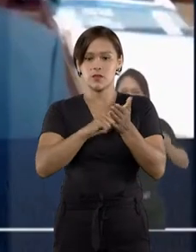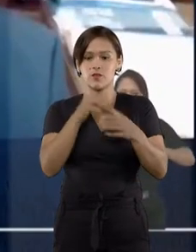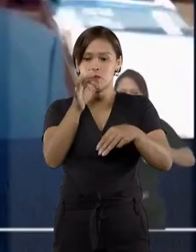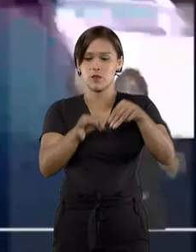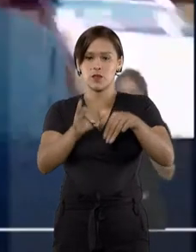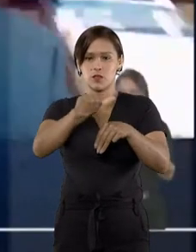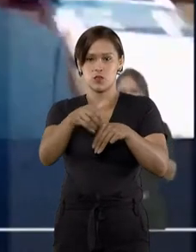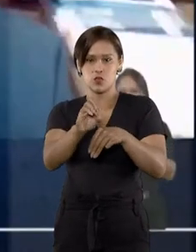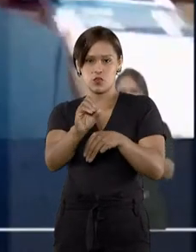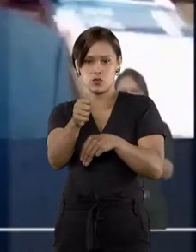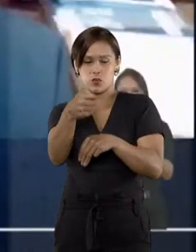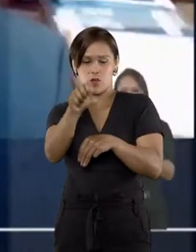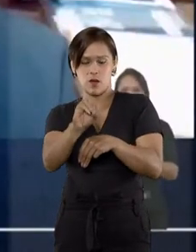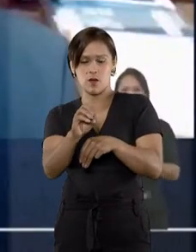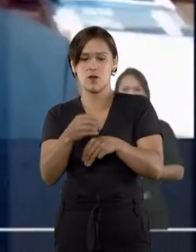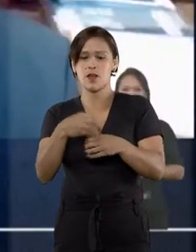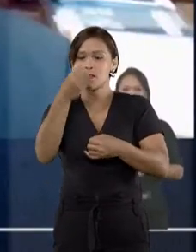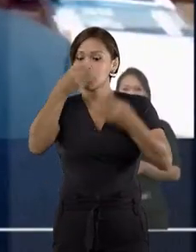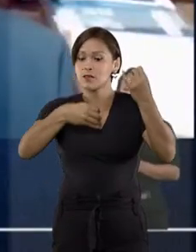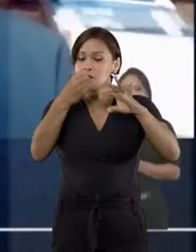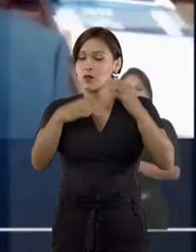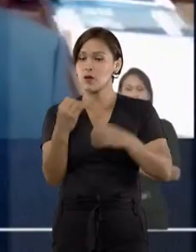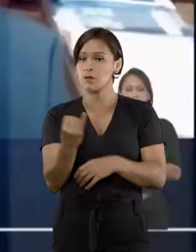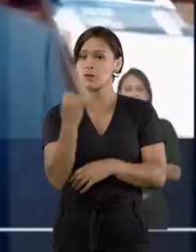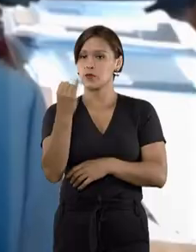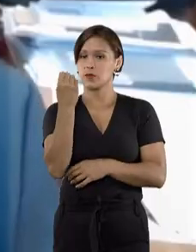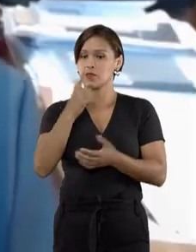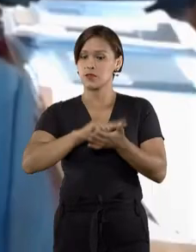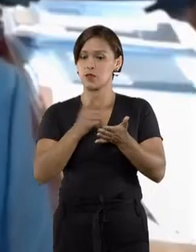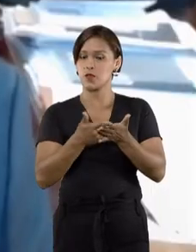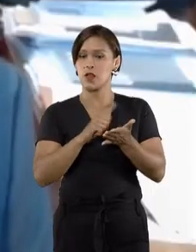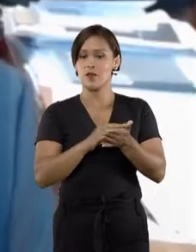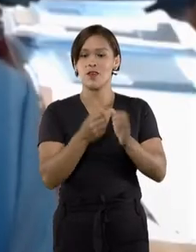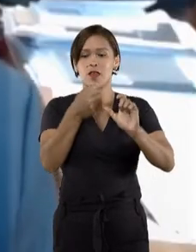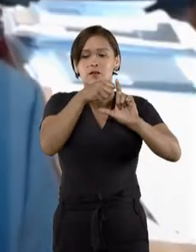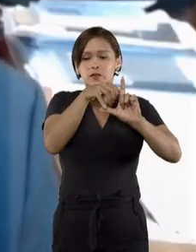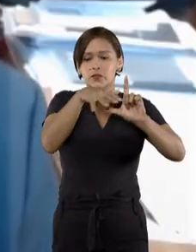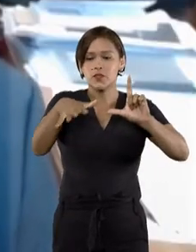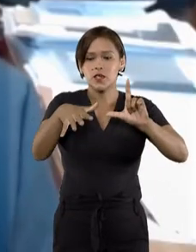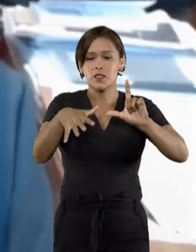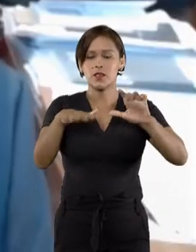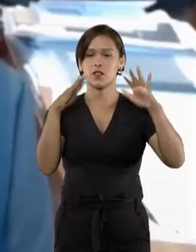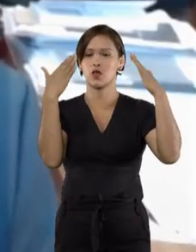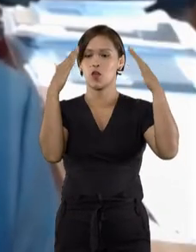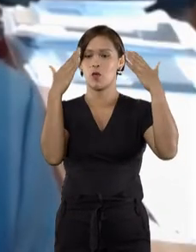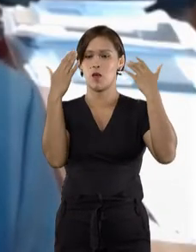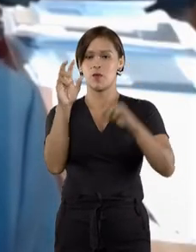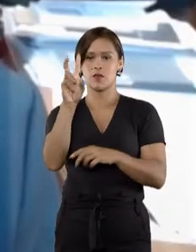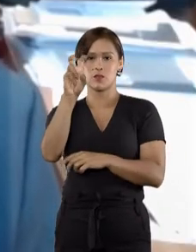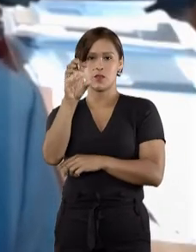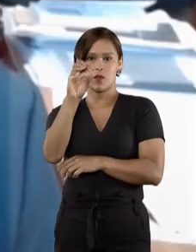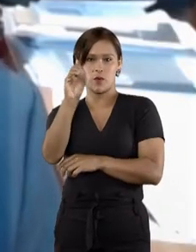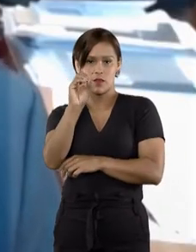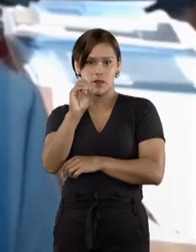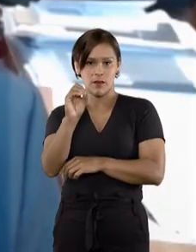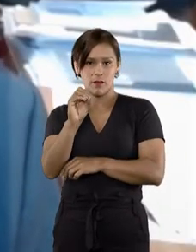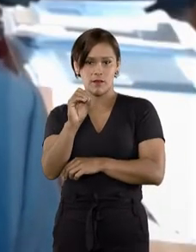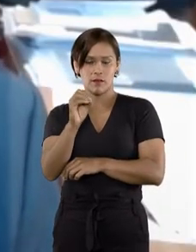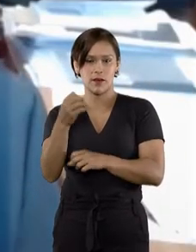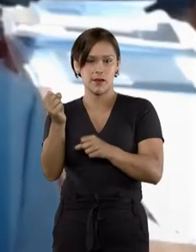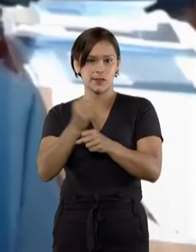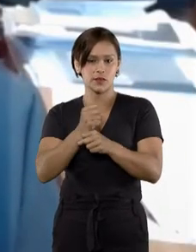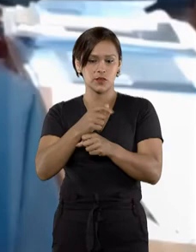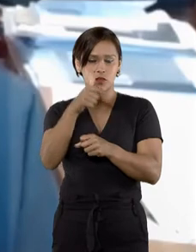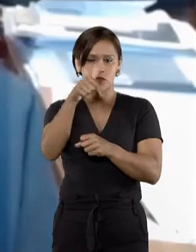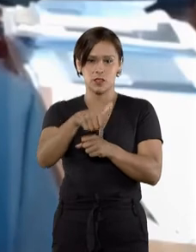o ministro João Otávio de Noronha, falou sobre a importância da obra. Lançamos essa obra comemorando os 50 anos